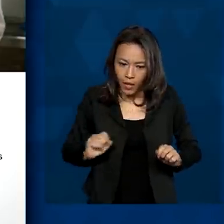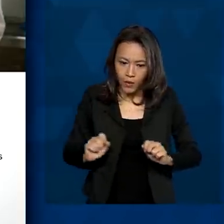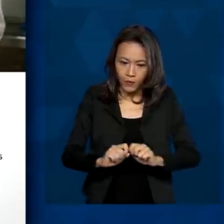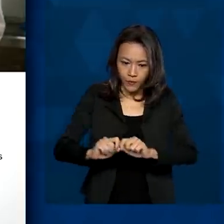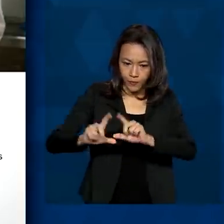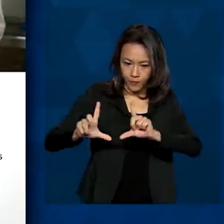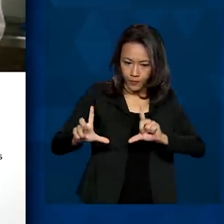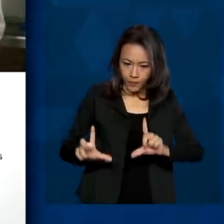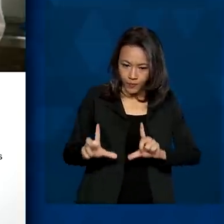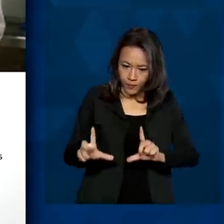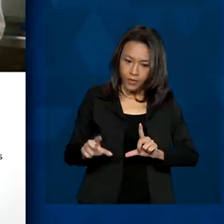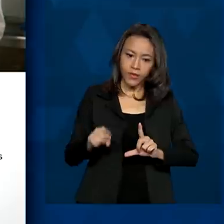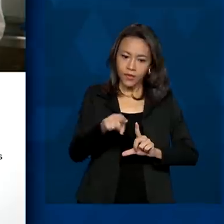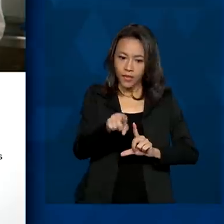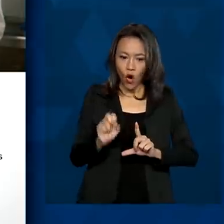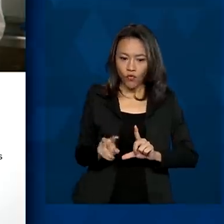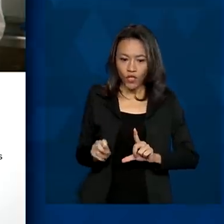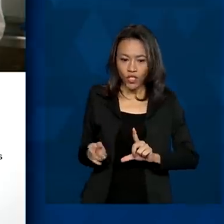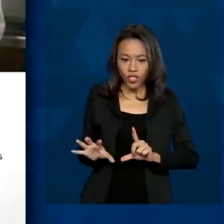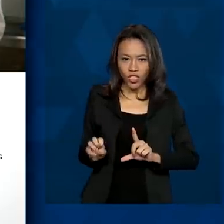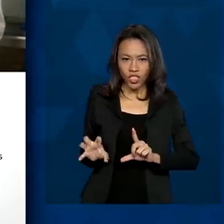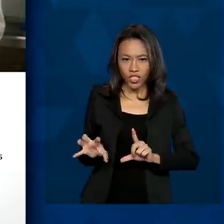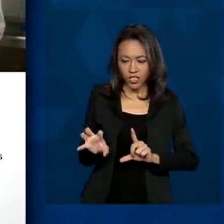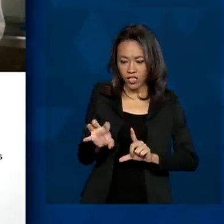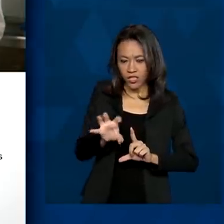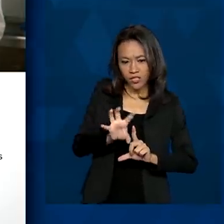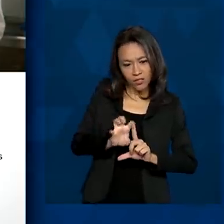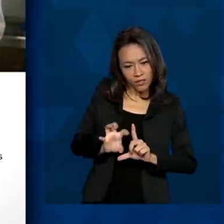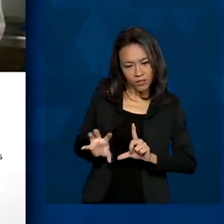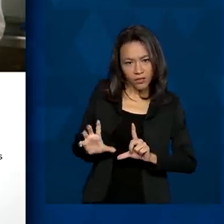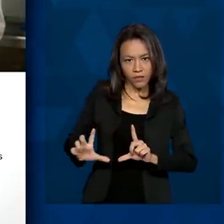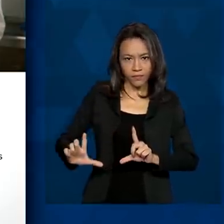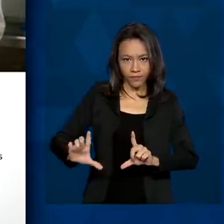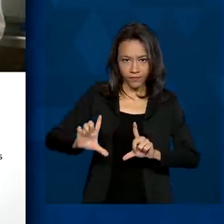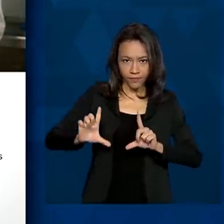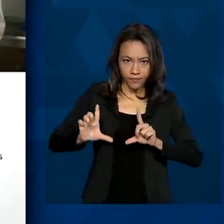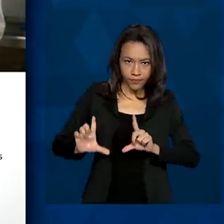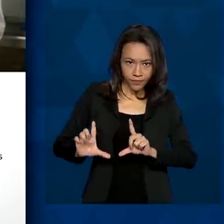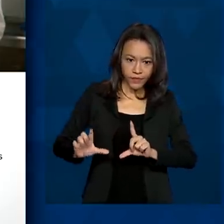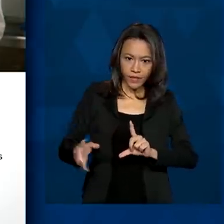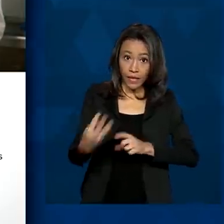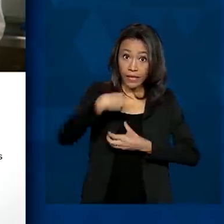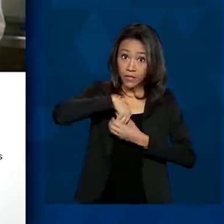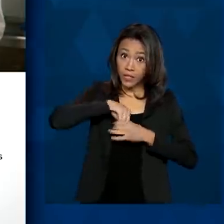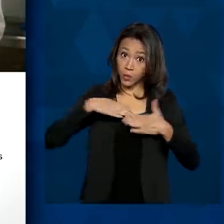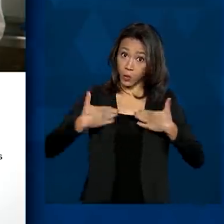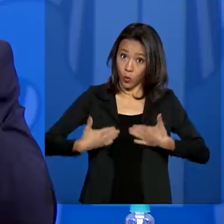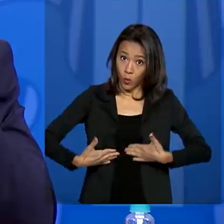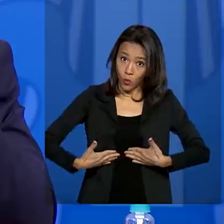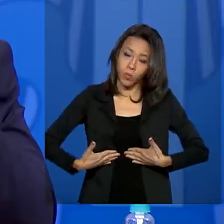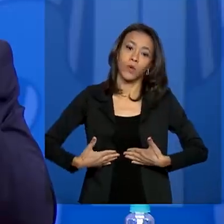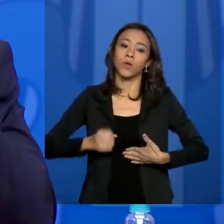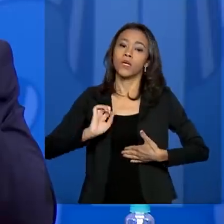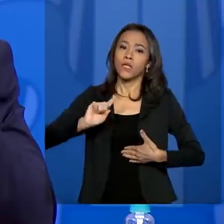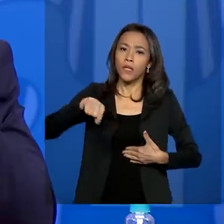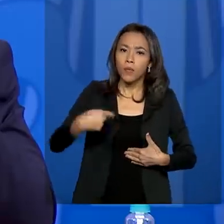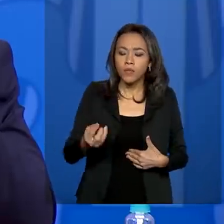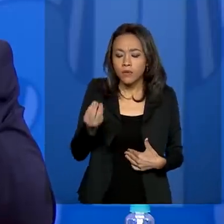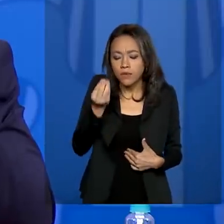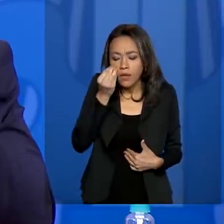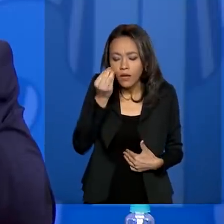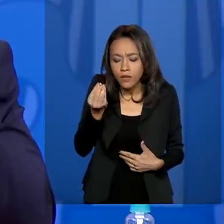vírus tem um efeito grande em cima dessas células do nosso corpo. Depois dos testes